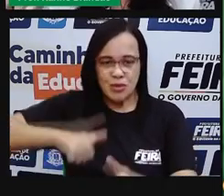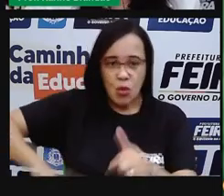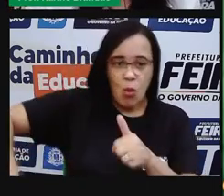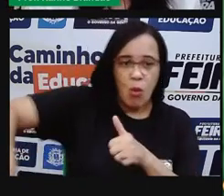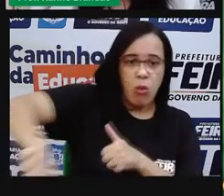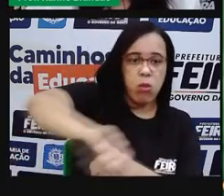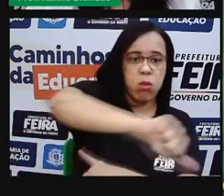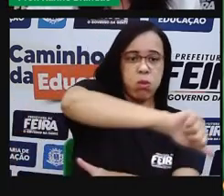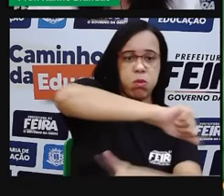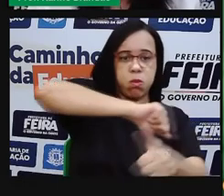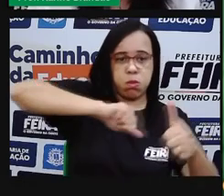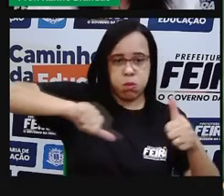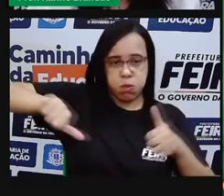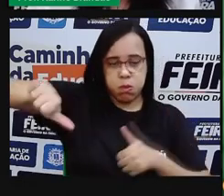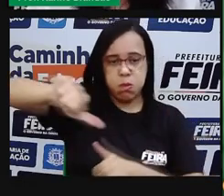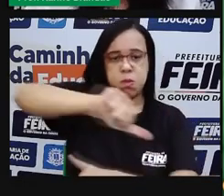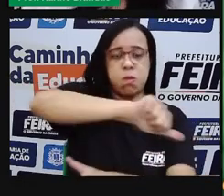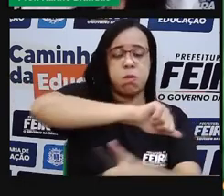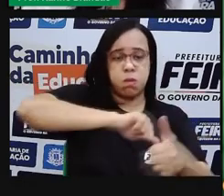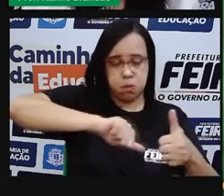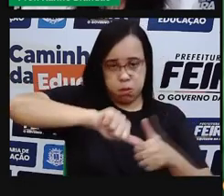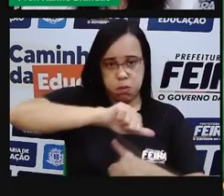um recurso renovável.